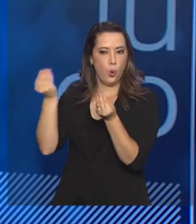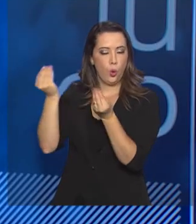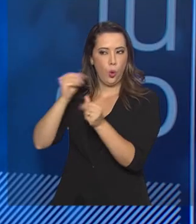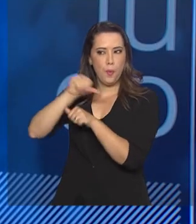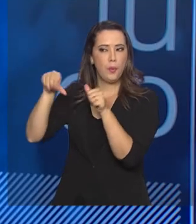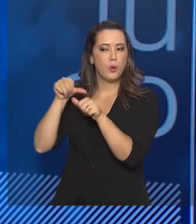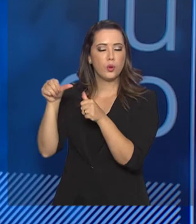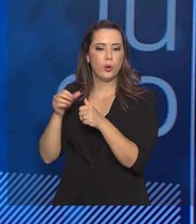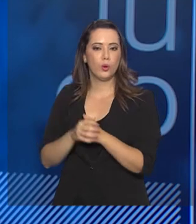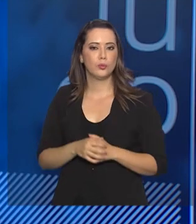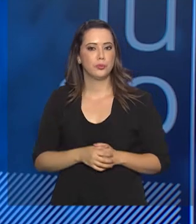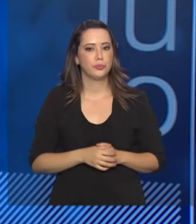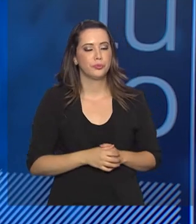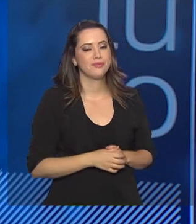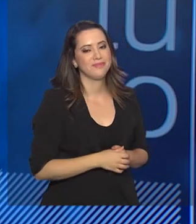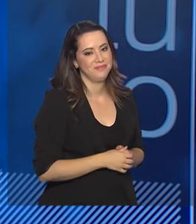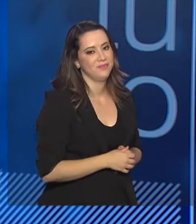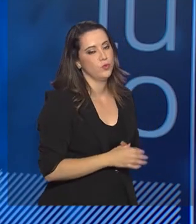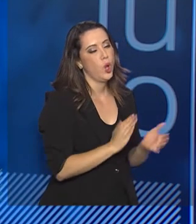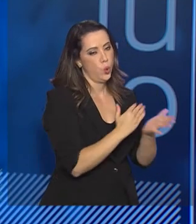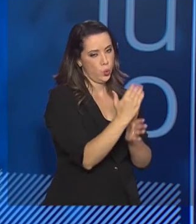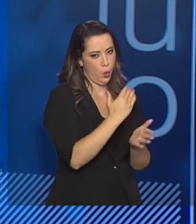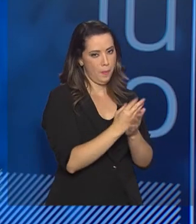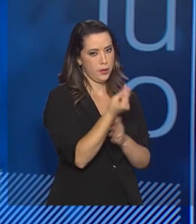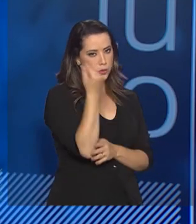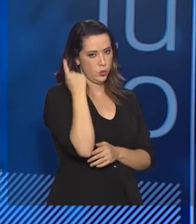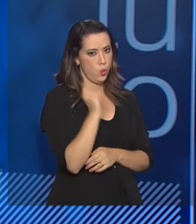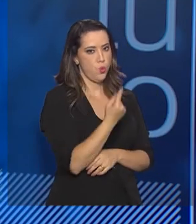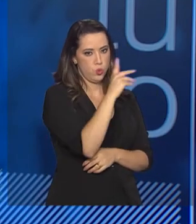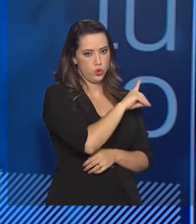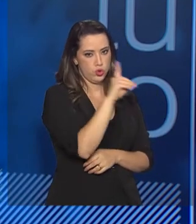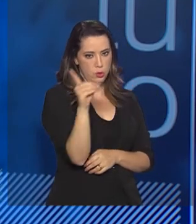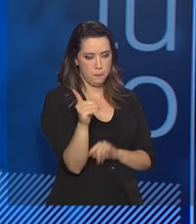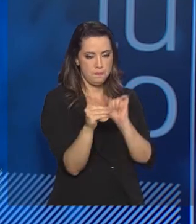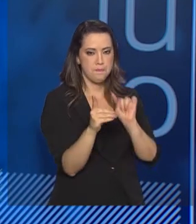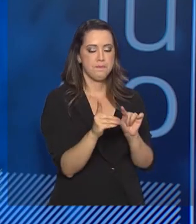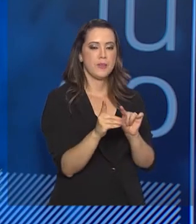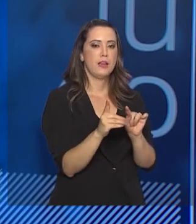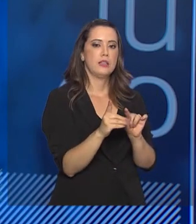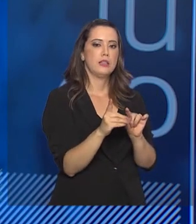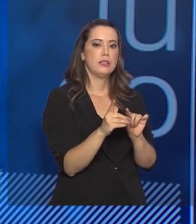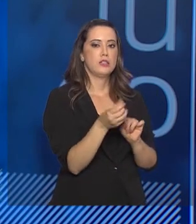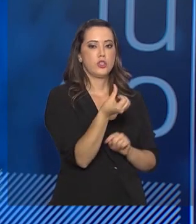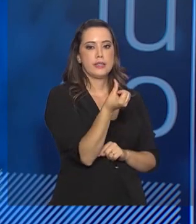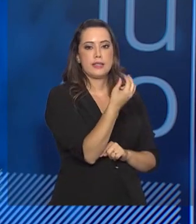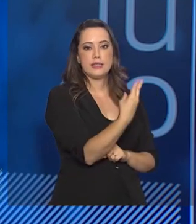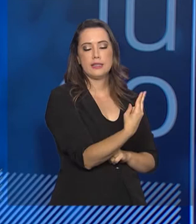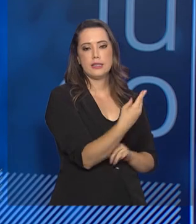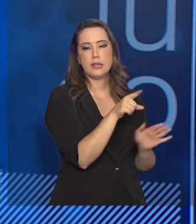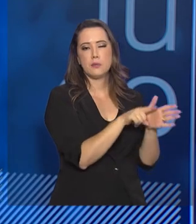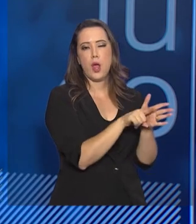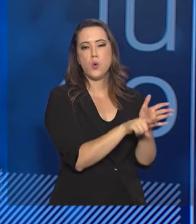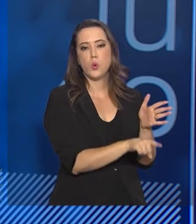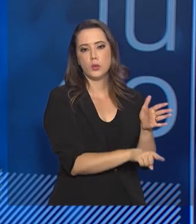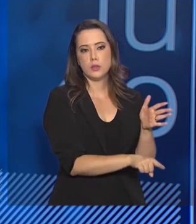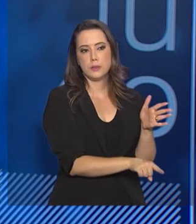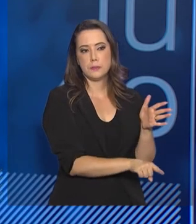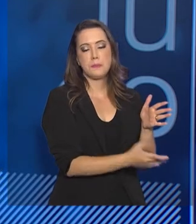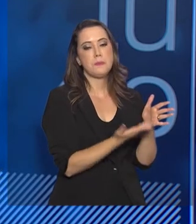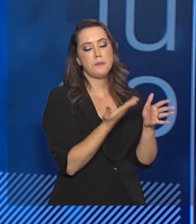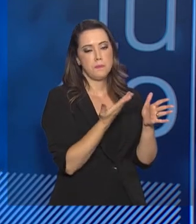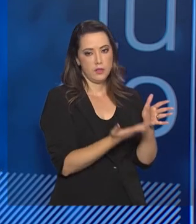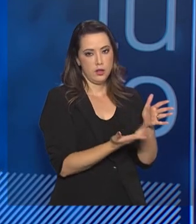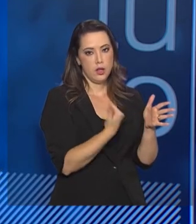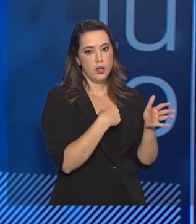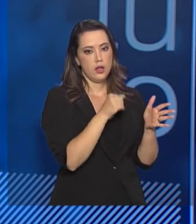Foi uma evolução. No início, era uma aplicação num único dia, com 63 questões, e media-se